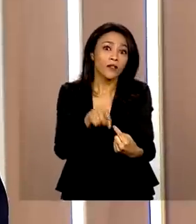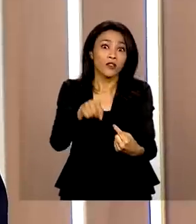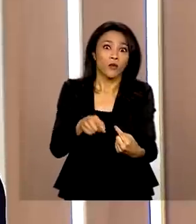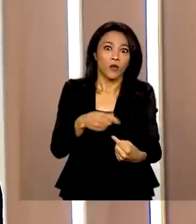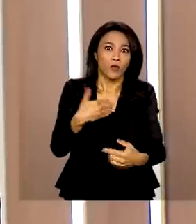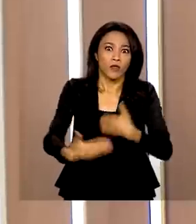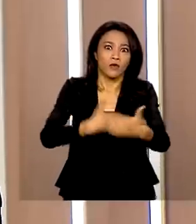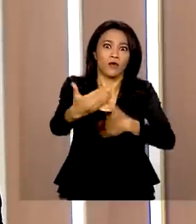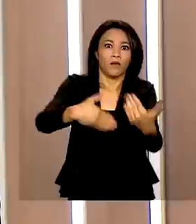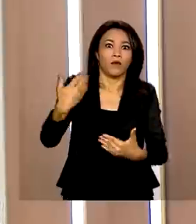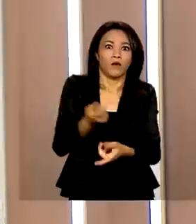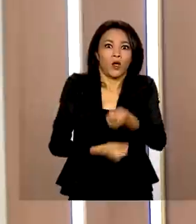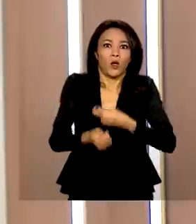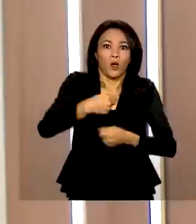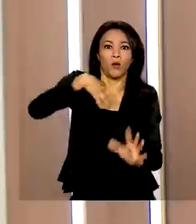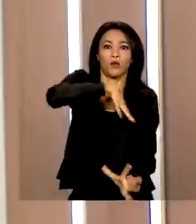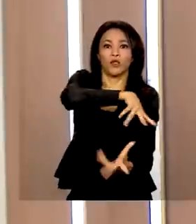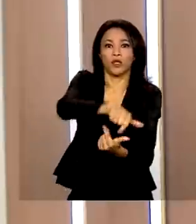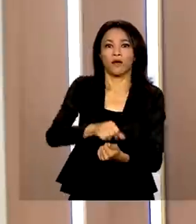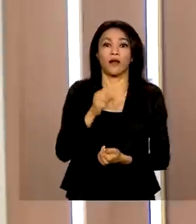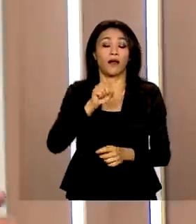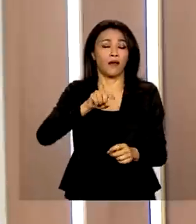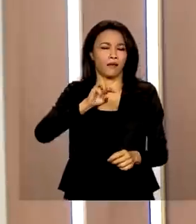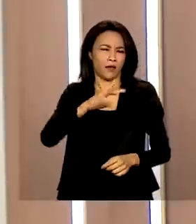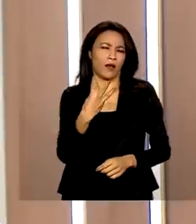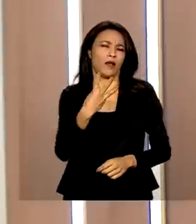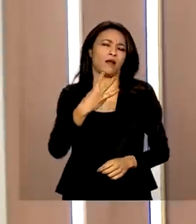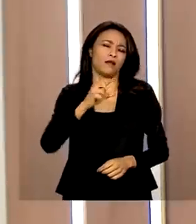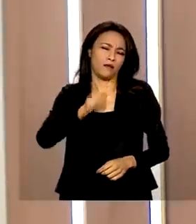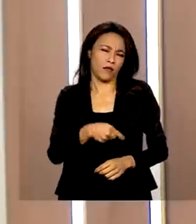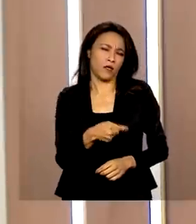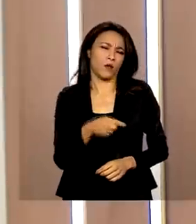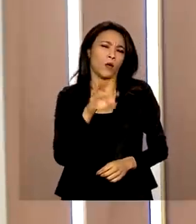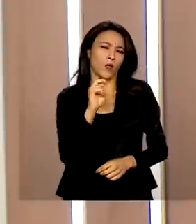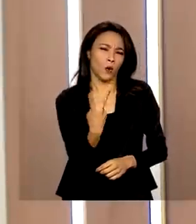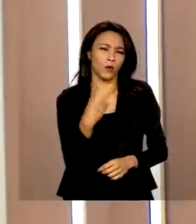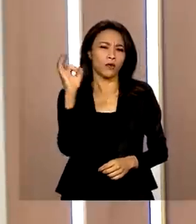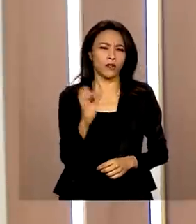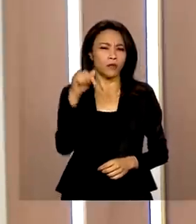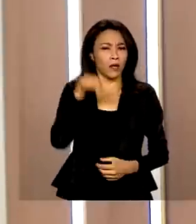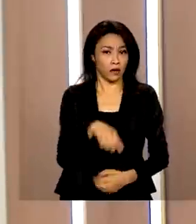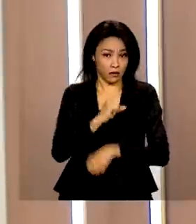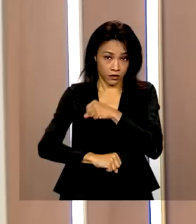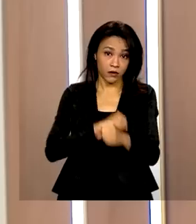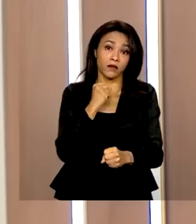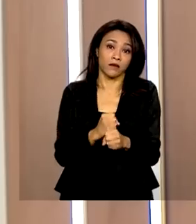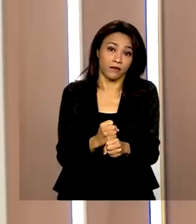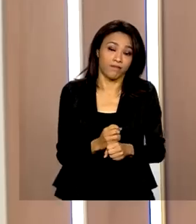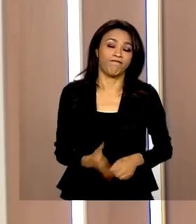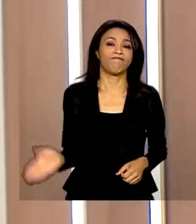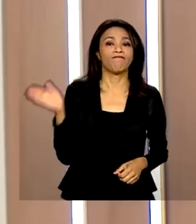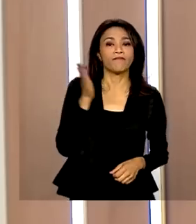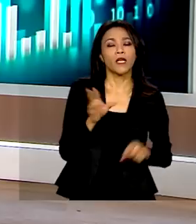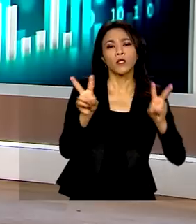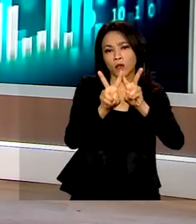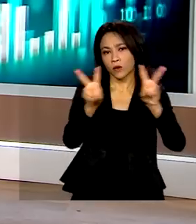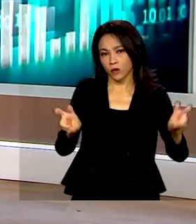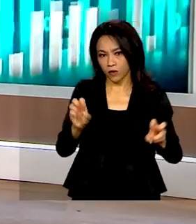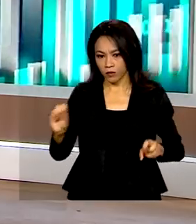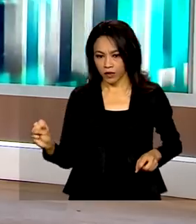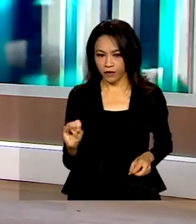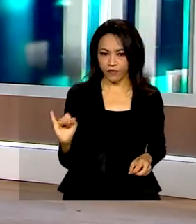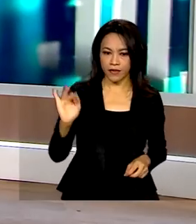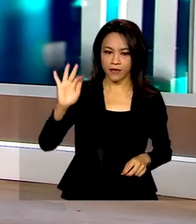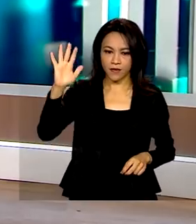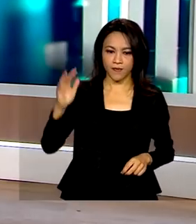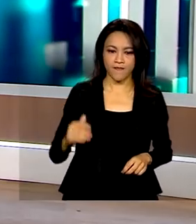mundial, que é algo em torno de 13,2% para este ano de 2022. Já em relação à inflação, a